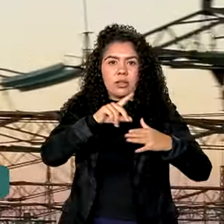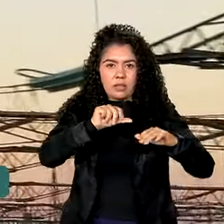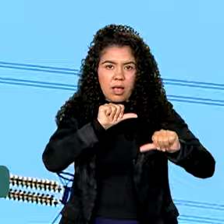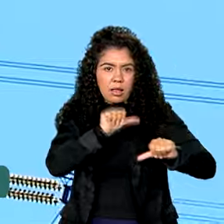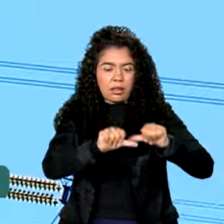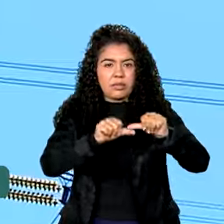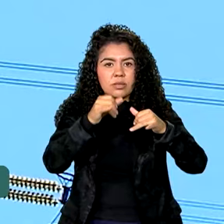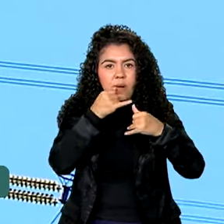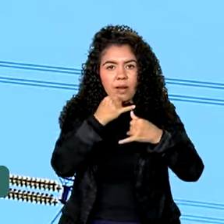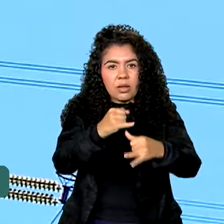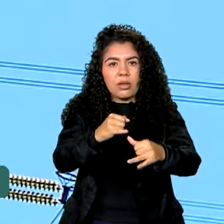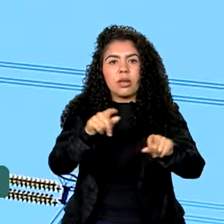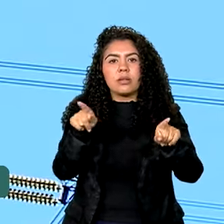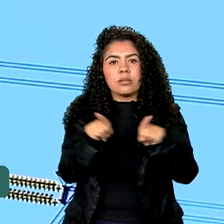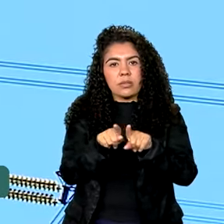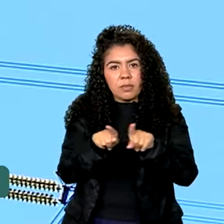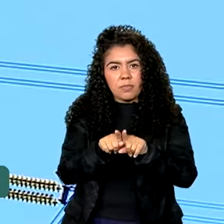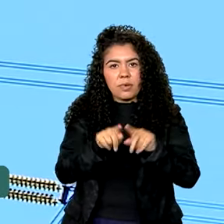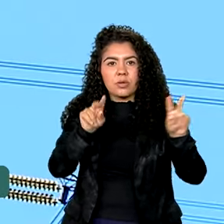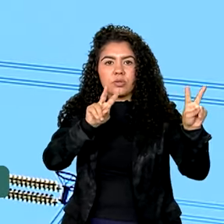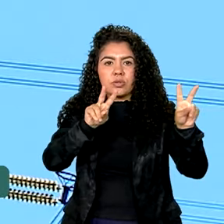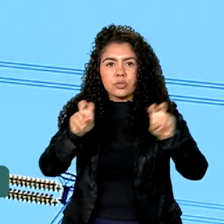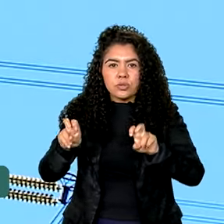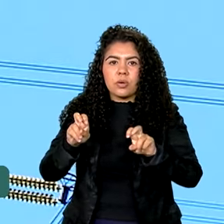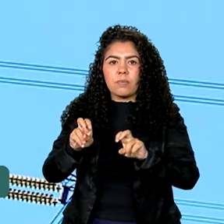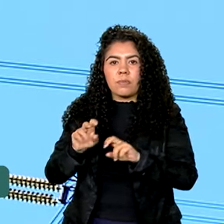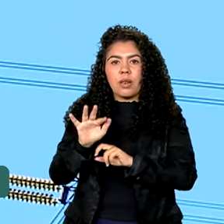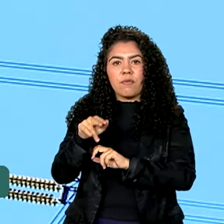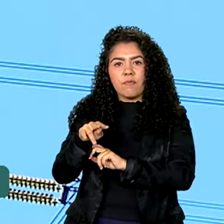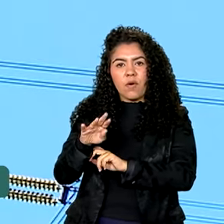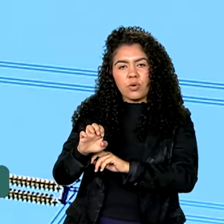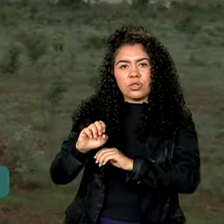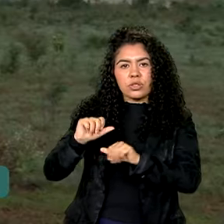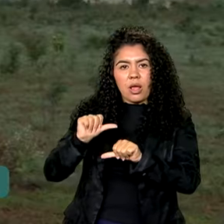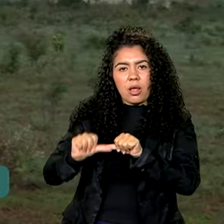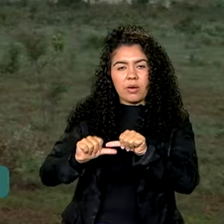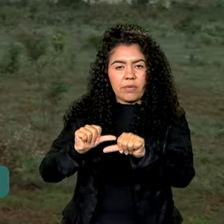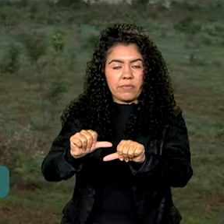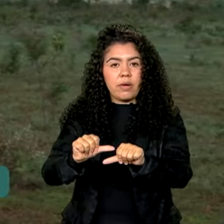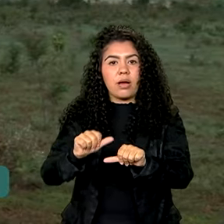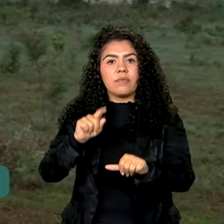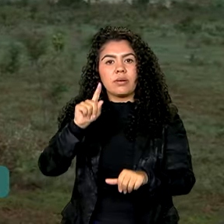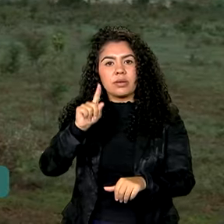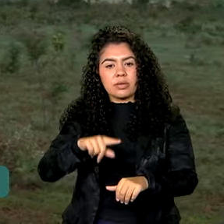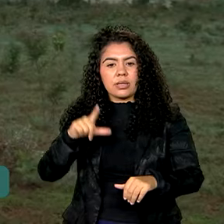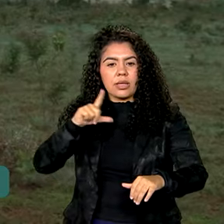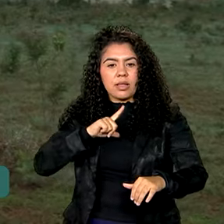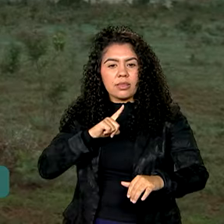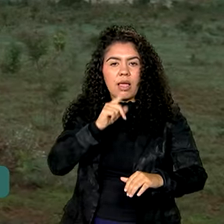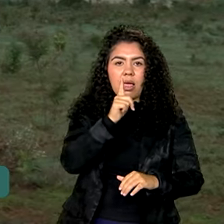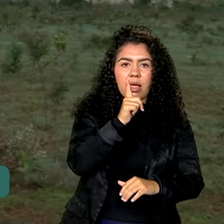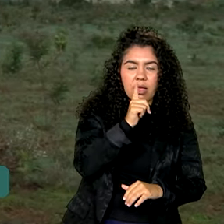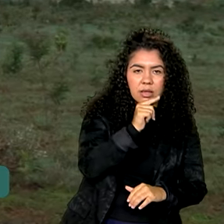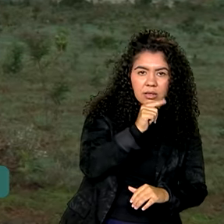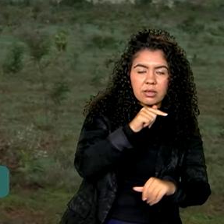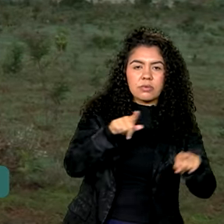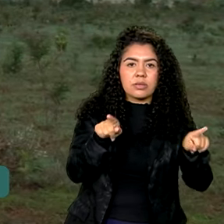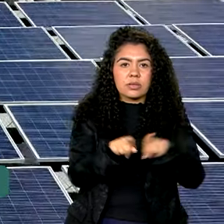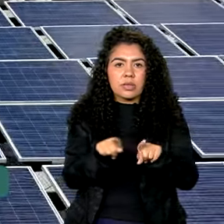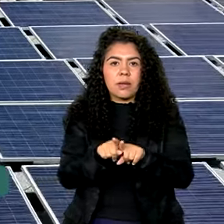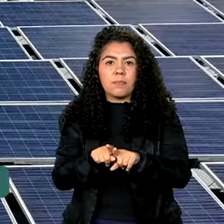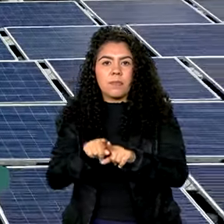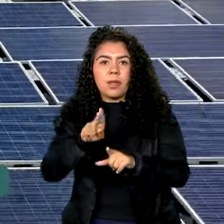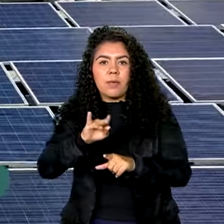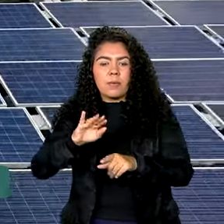energética quanto na participação de fontes renováveis, com destaque para as fontes hídricas e os biocombustíveis,